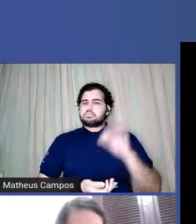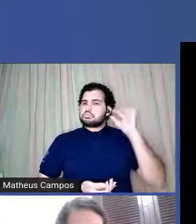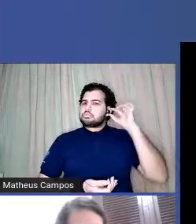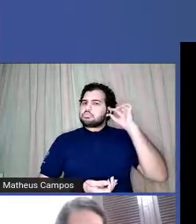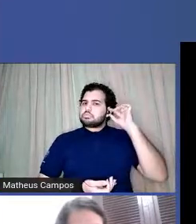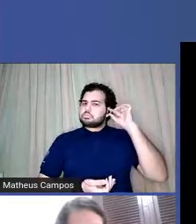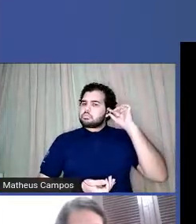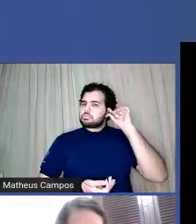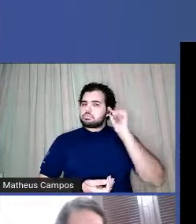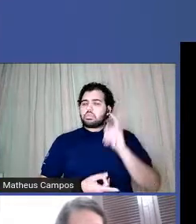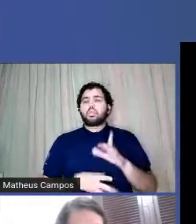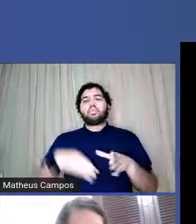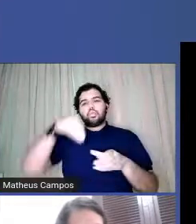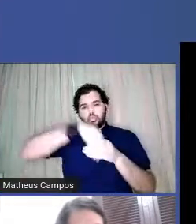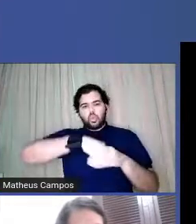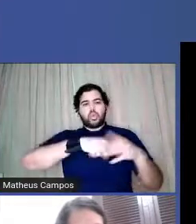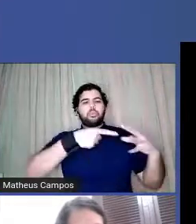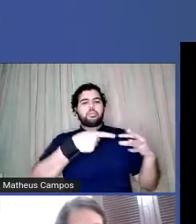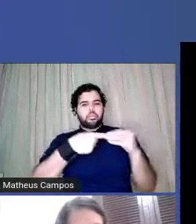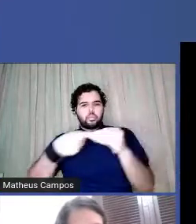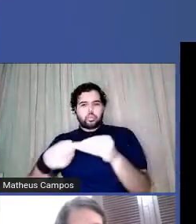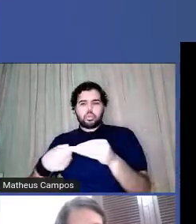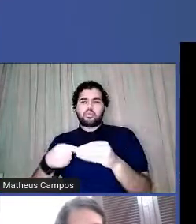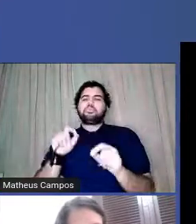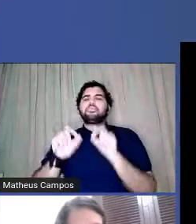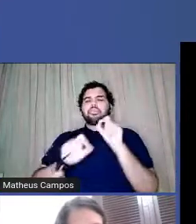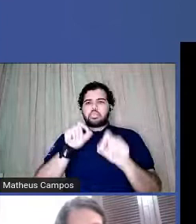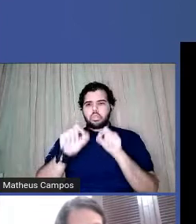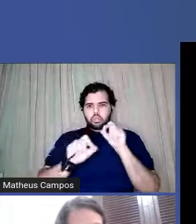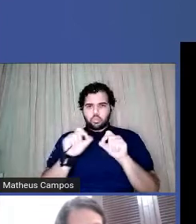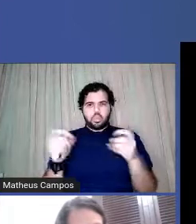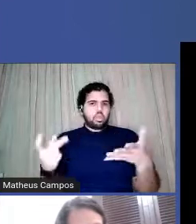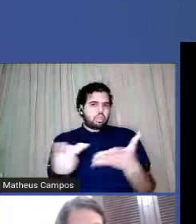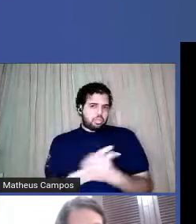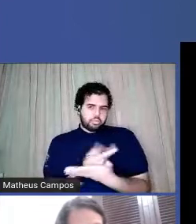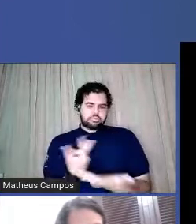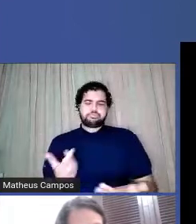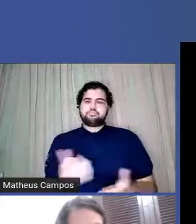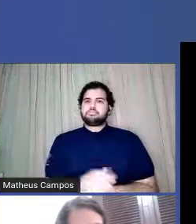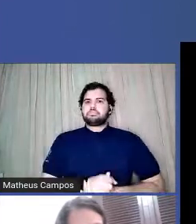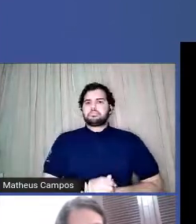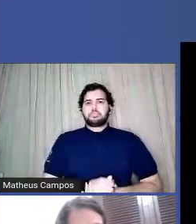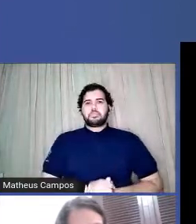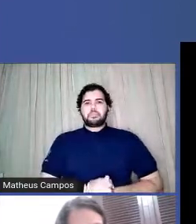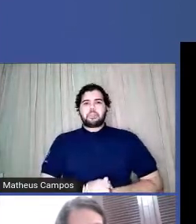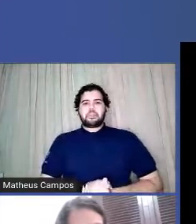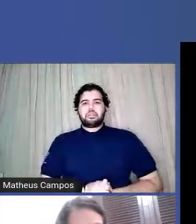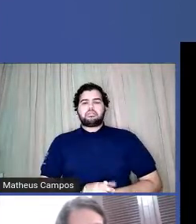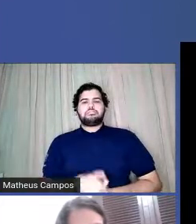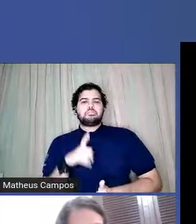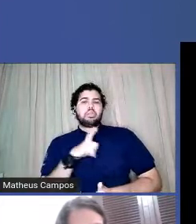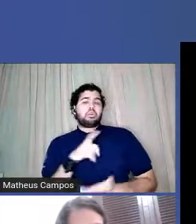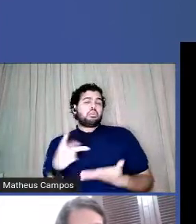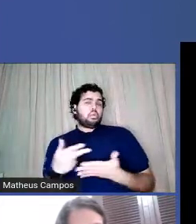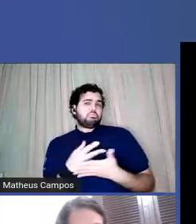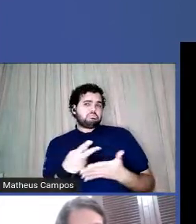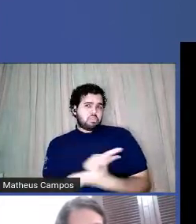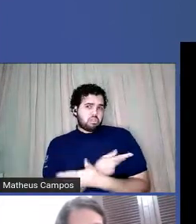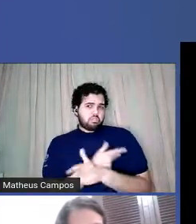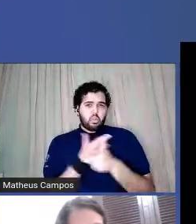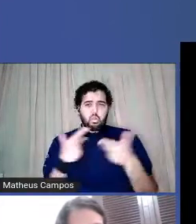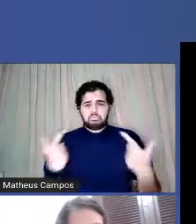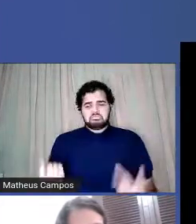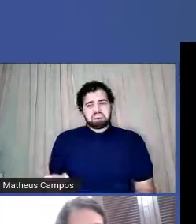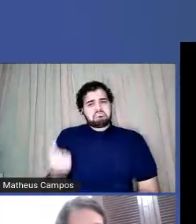na periferia há uma questão um pouco estranha, ou